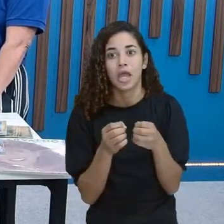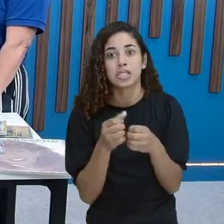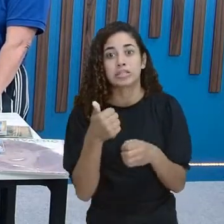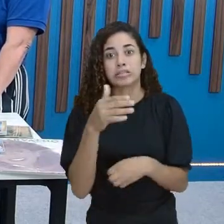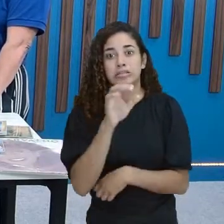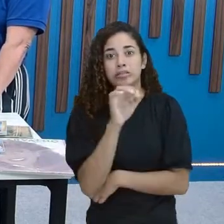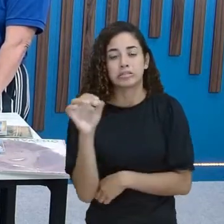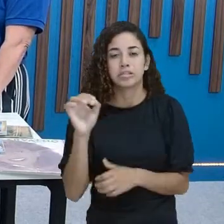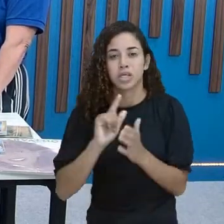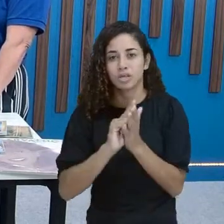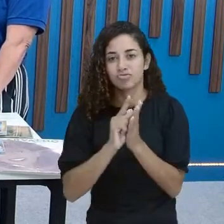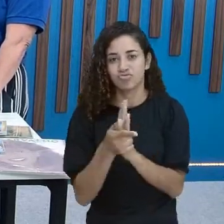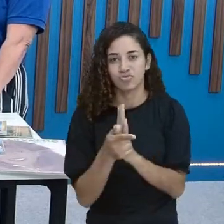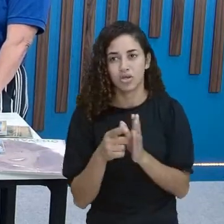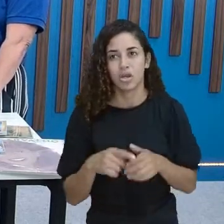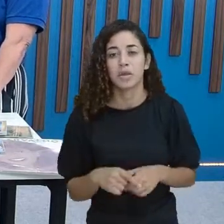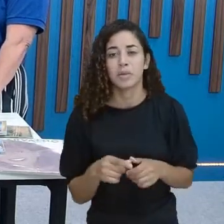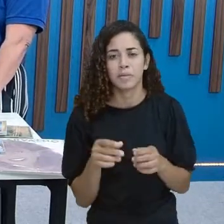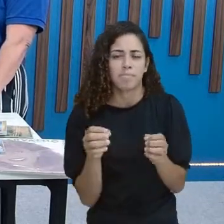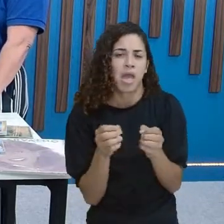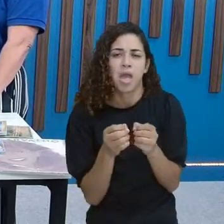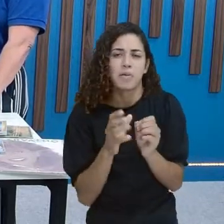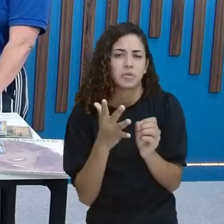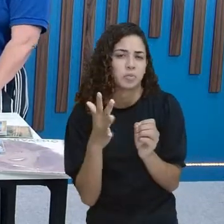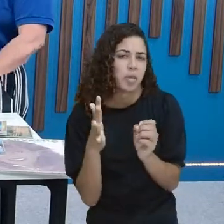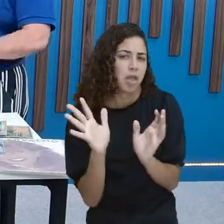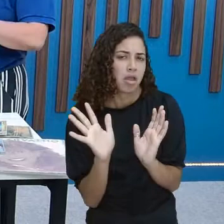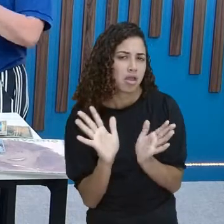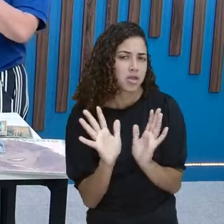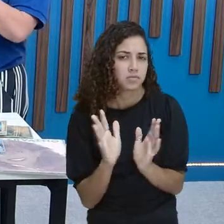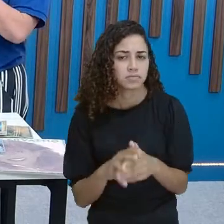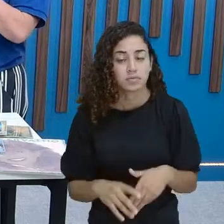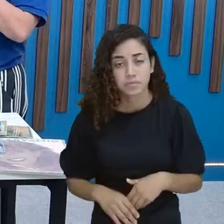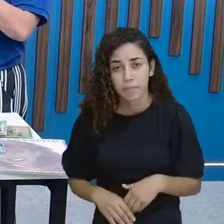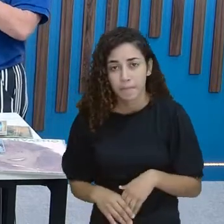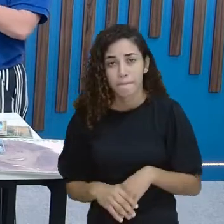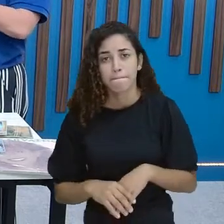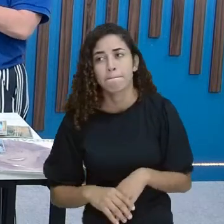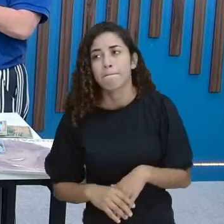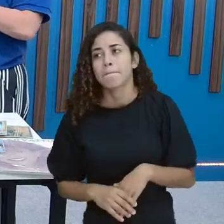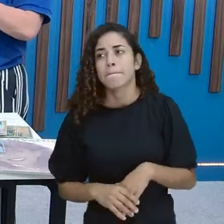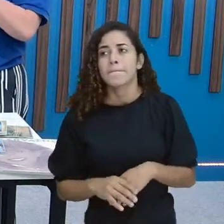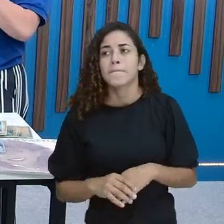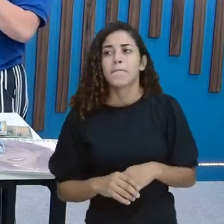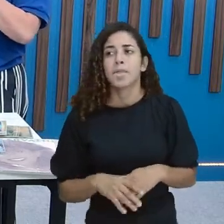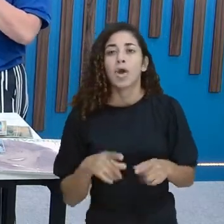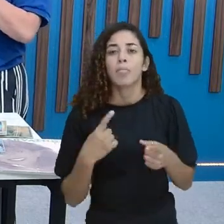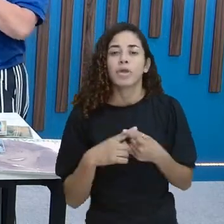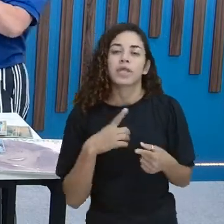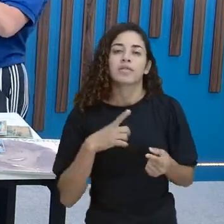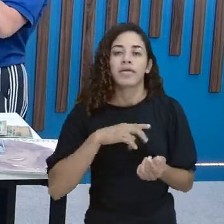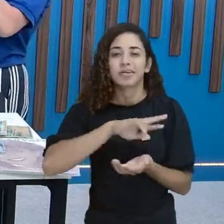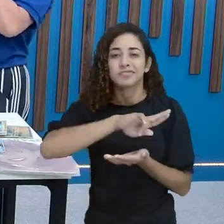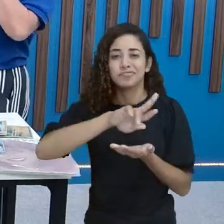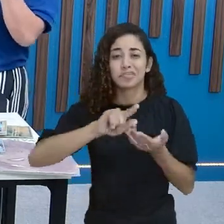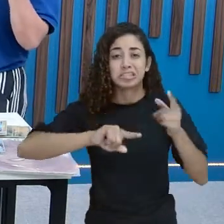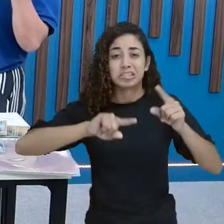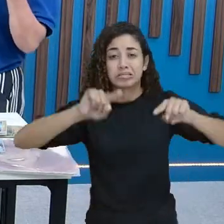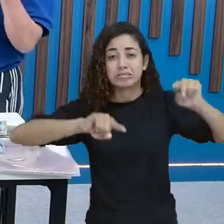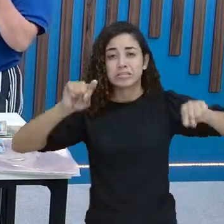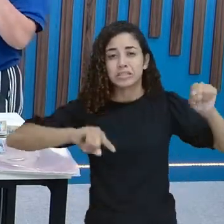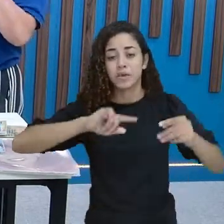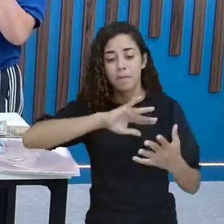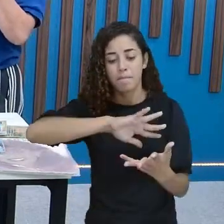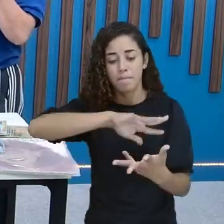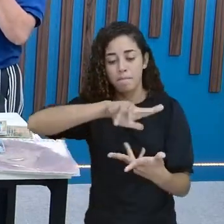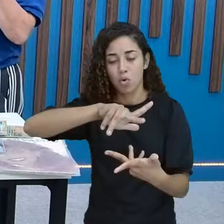Uau 100 gêneros Perto de 100 Porque É muita variação Isso contando No mundo todo